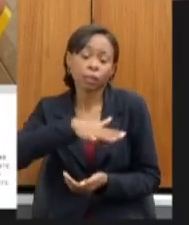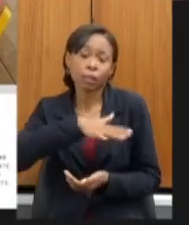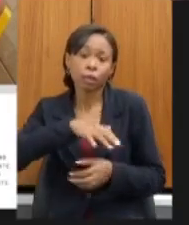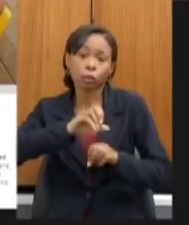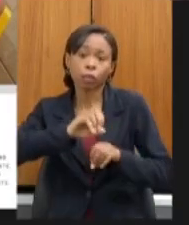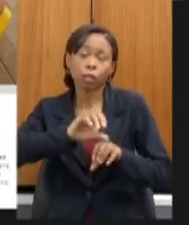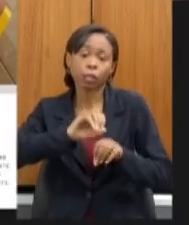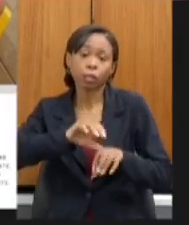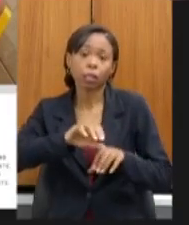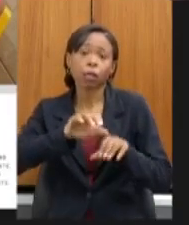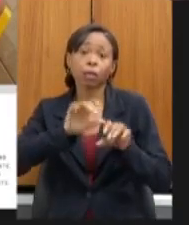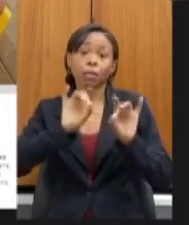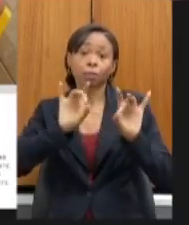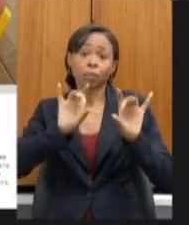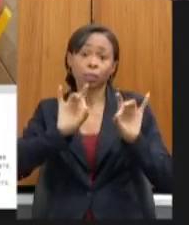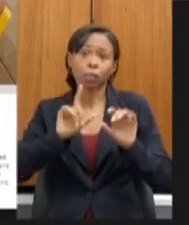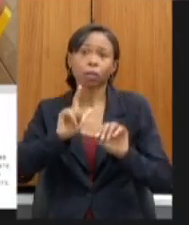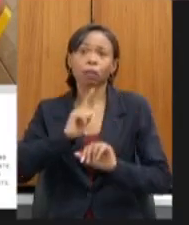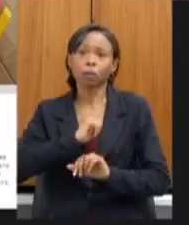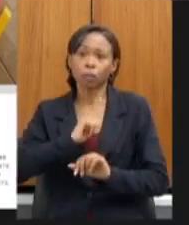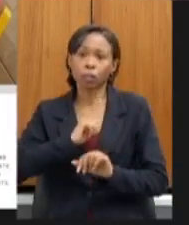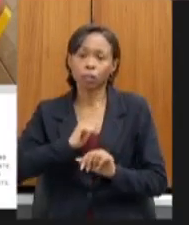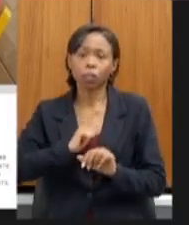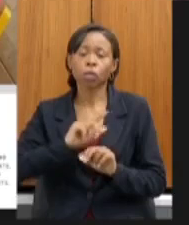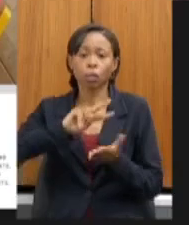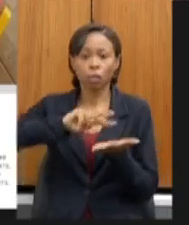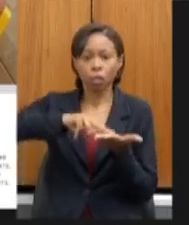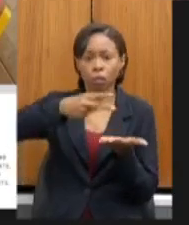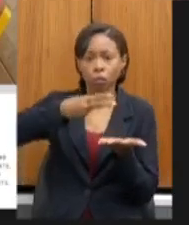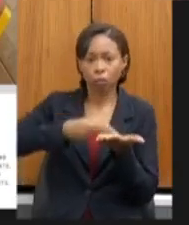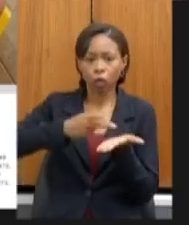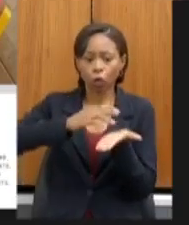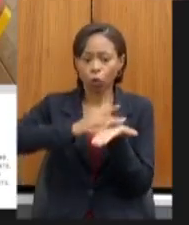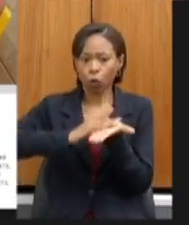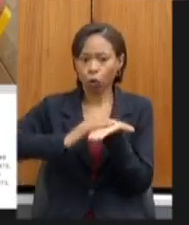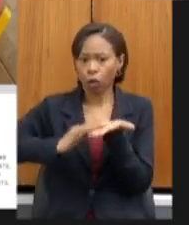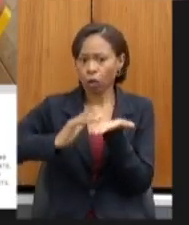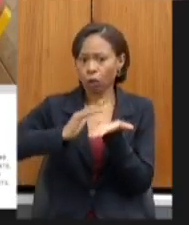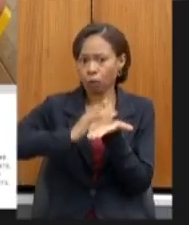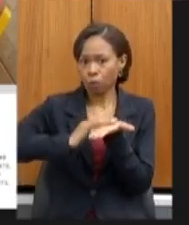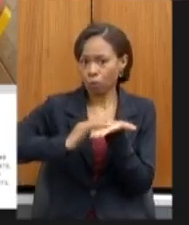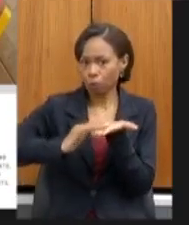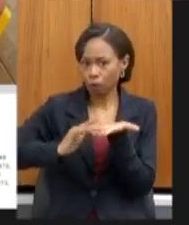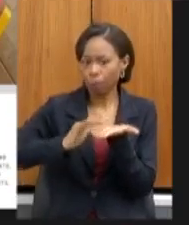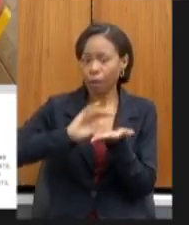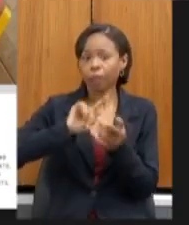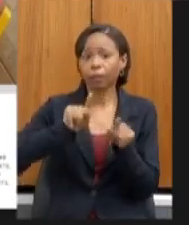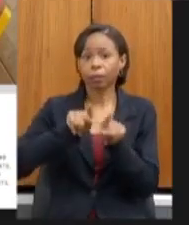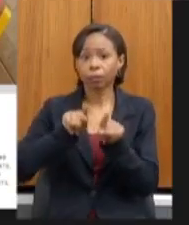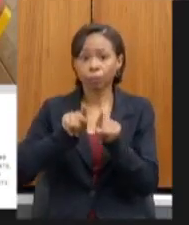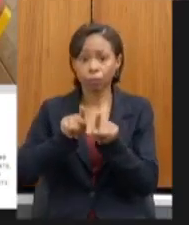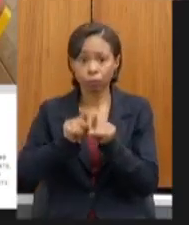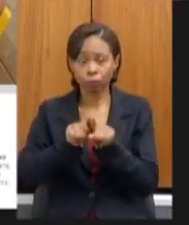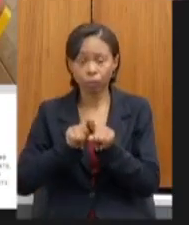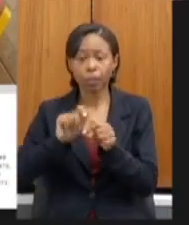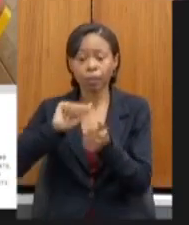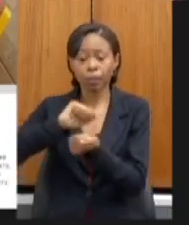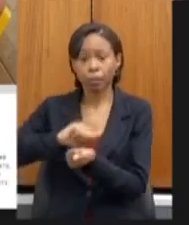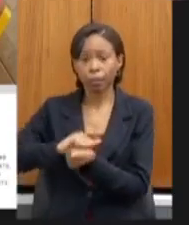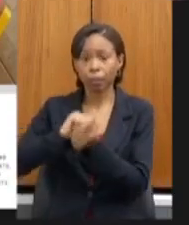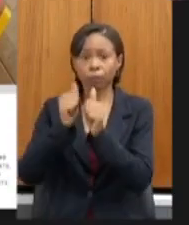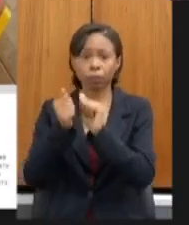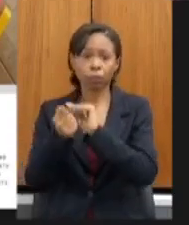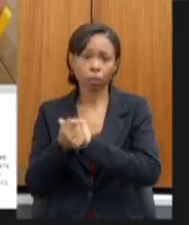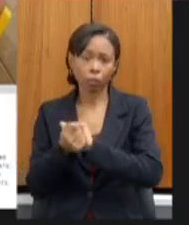tradução temos a tradução para o braille do nosso plano de estudo doutorado com também os casos de adaptação